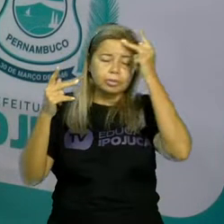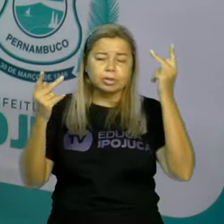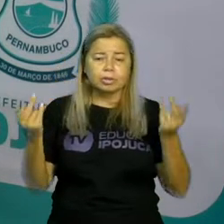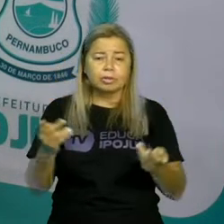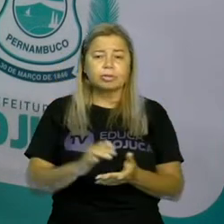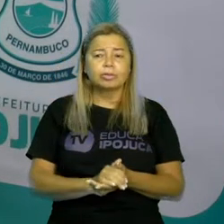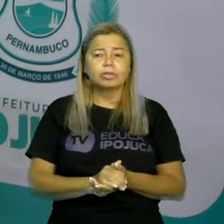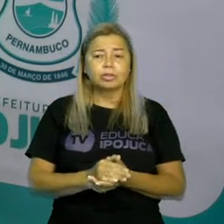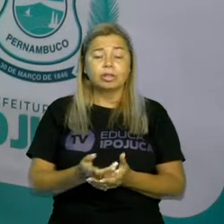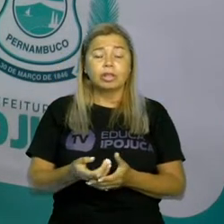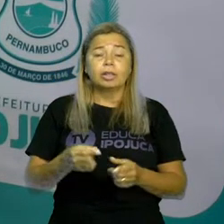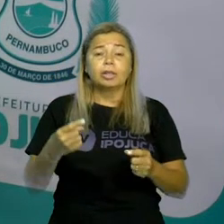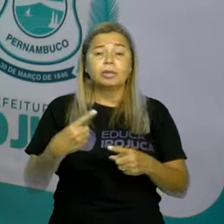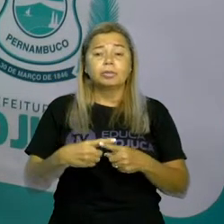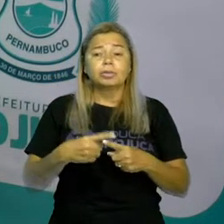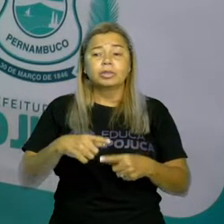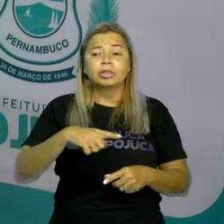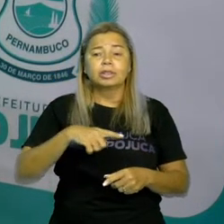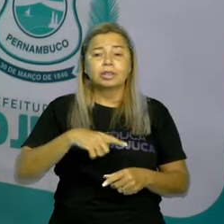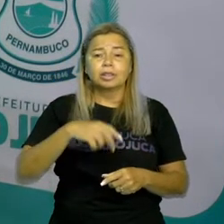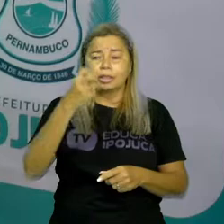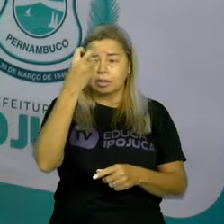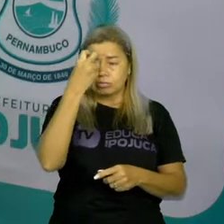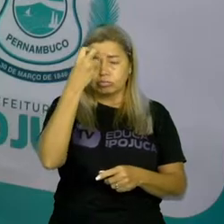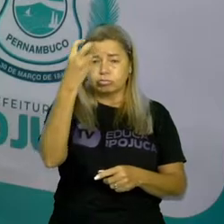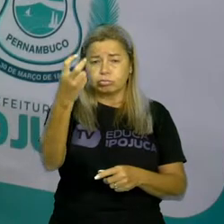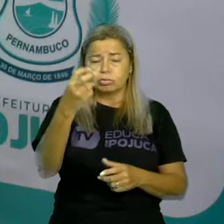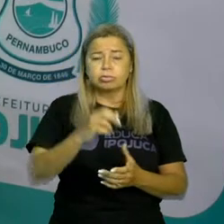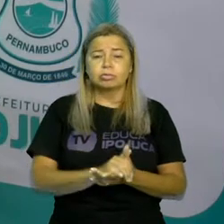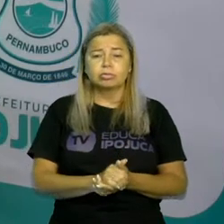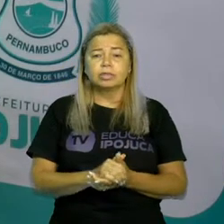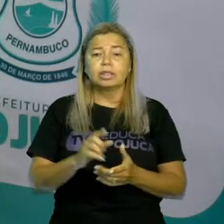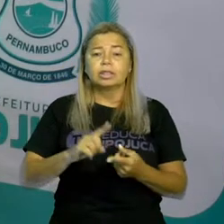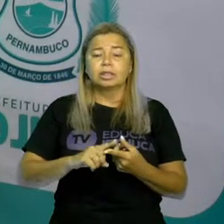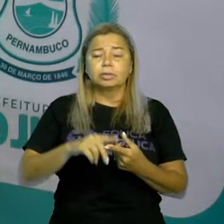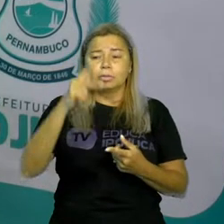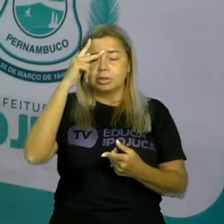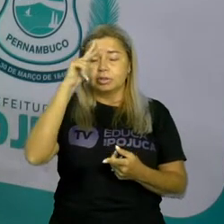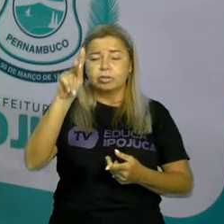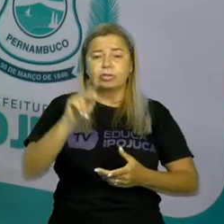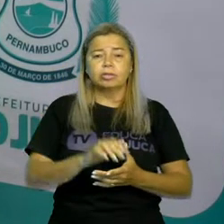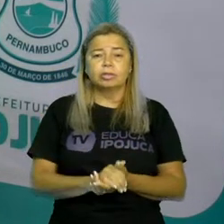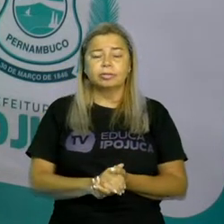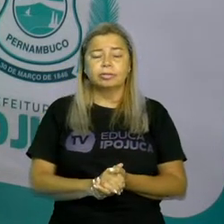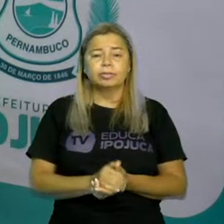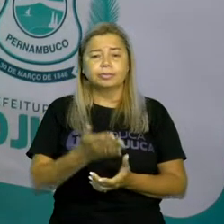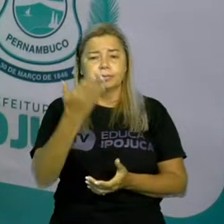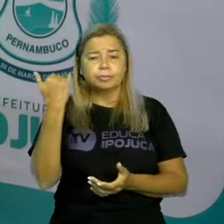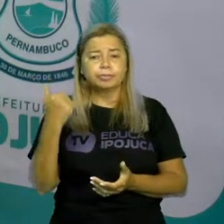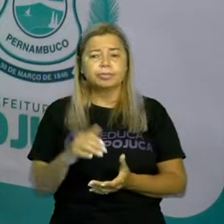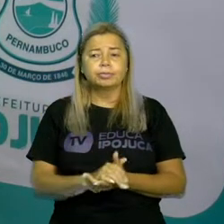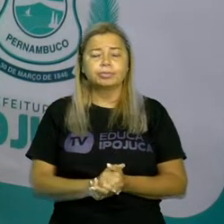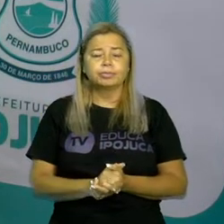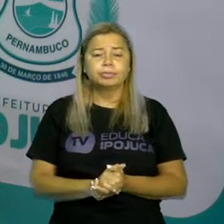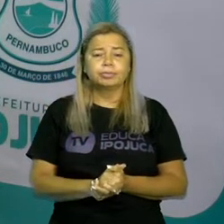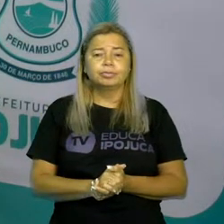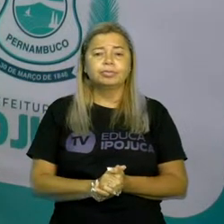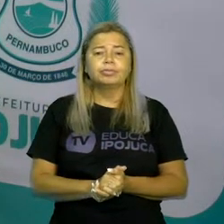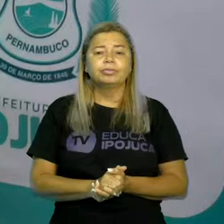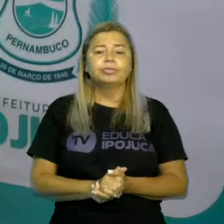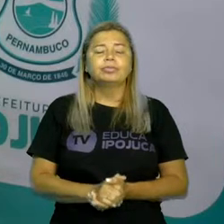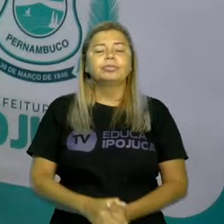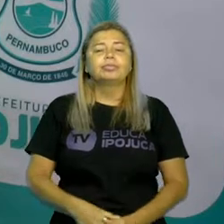nossa cultura e também na nossa história. Então, vamos lá. Chama-se trava